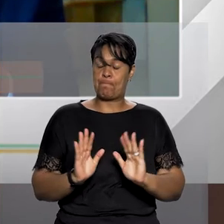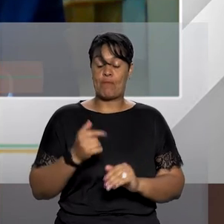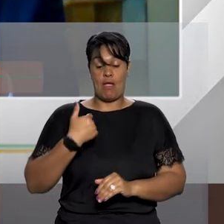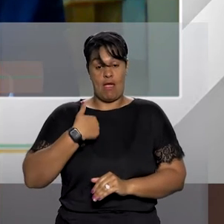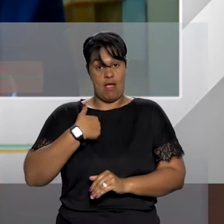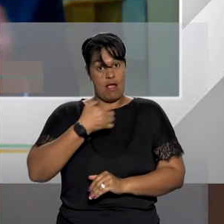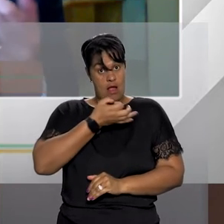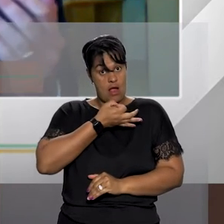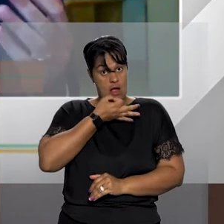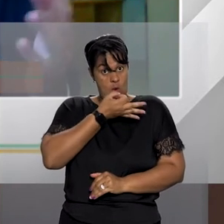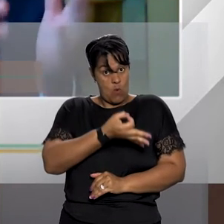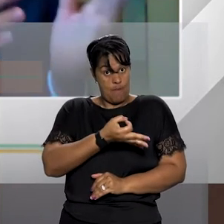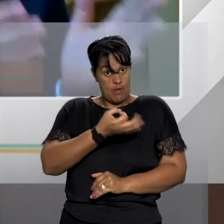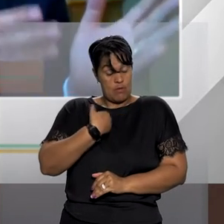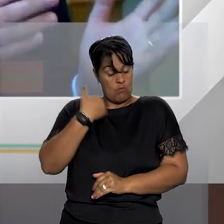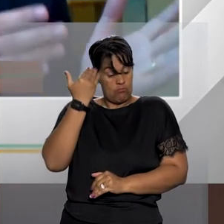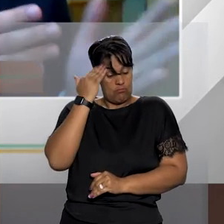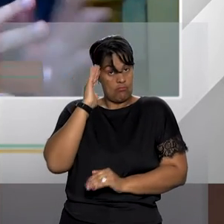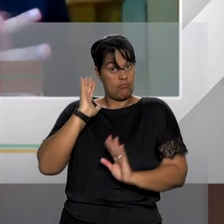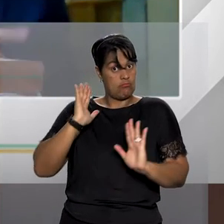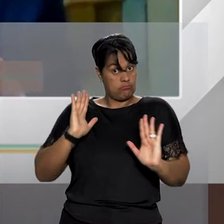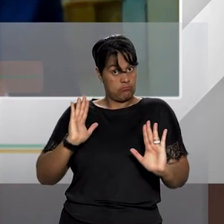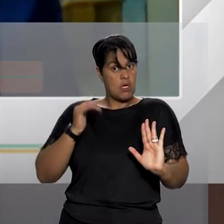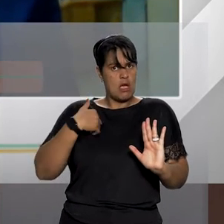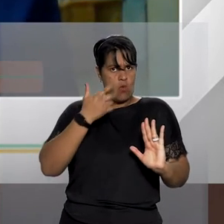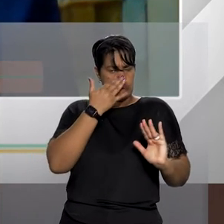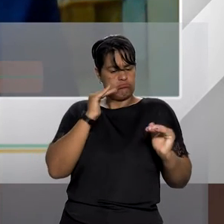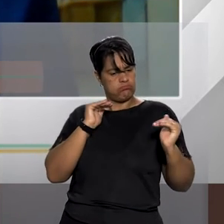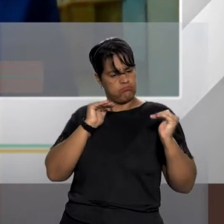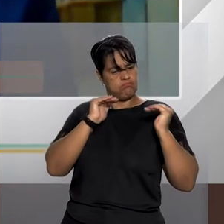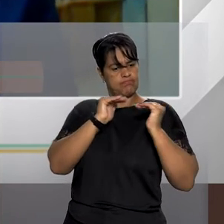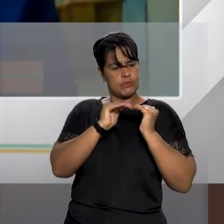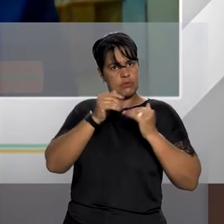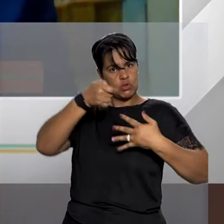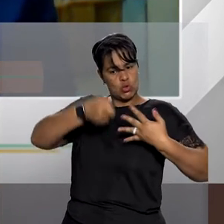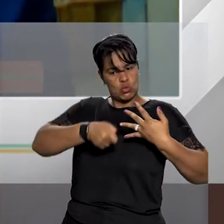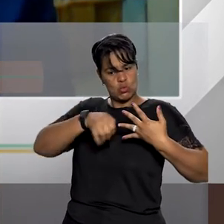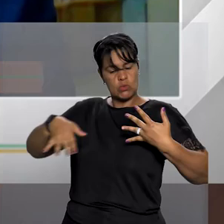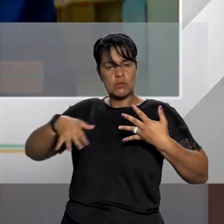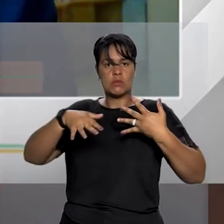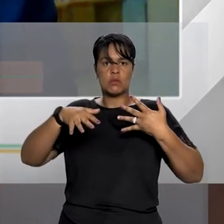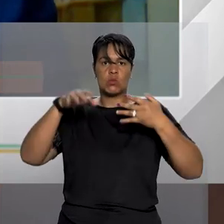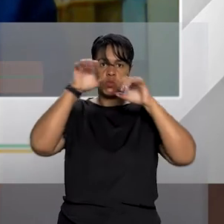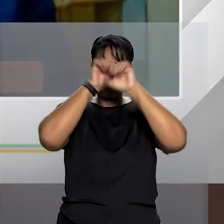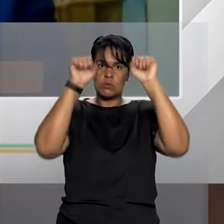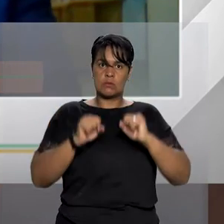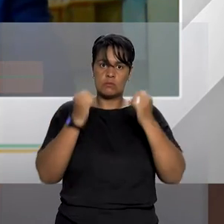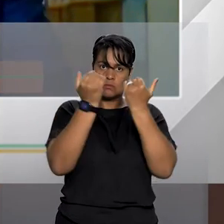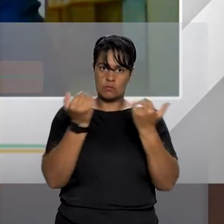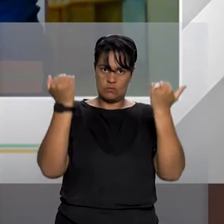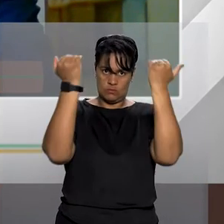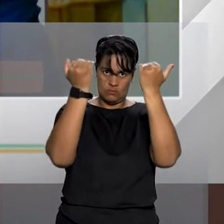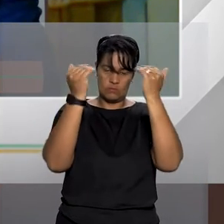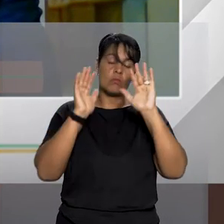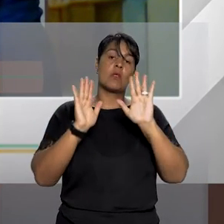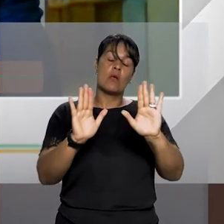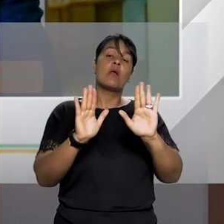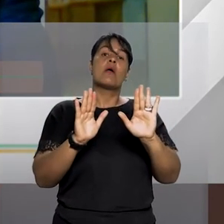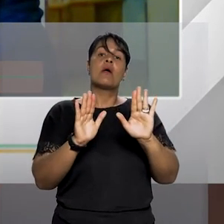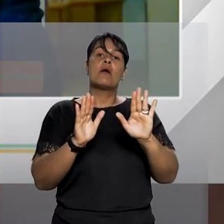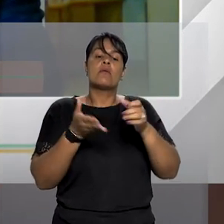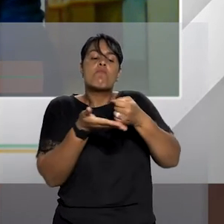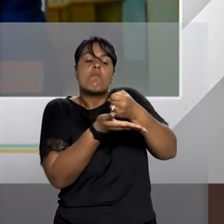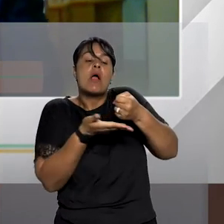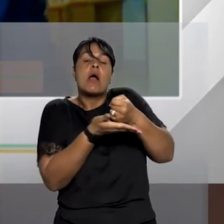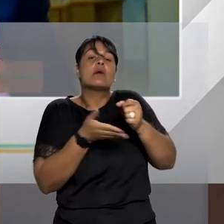entendimento e penso eu que ele se alinha com a jurisprudência dos tribunais superiores é que o requisito necessário e suficiente para definir